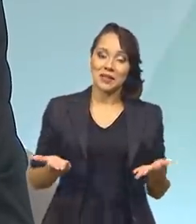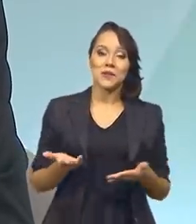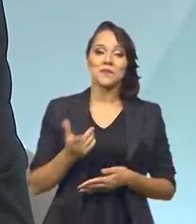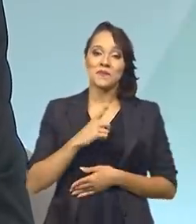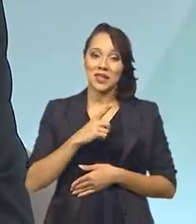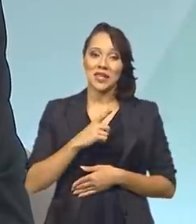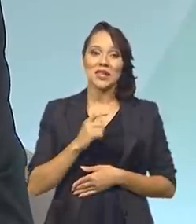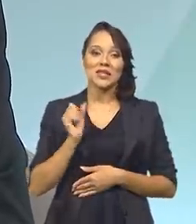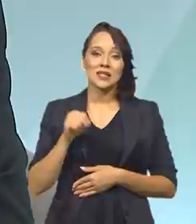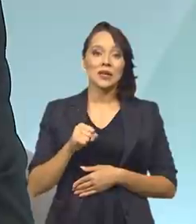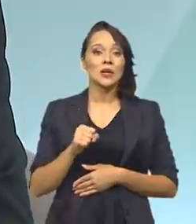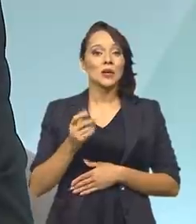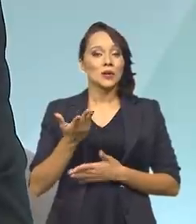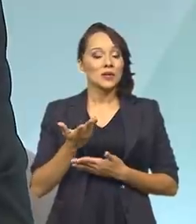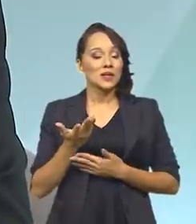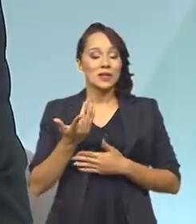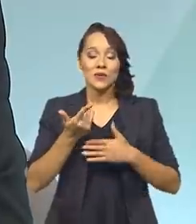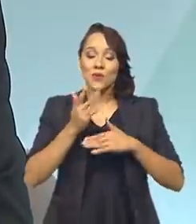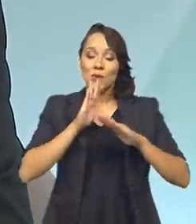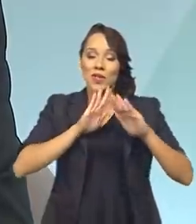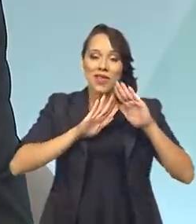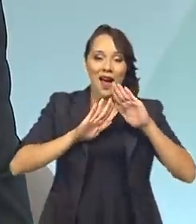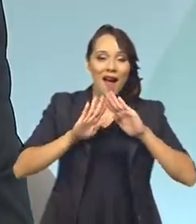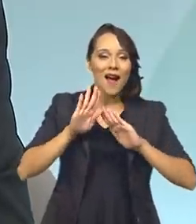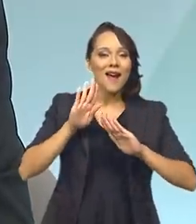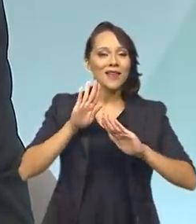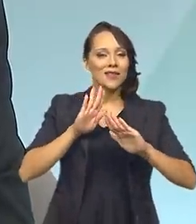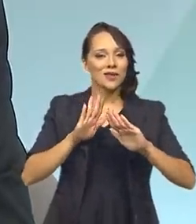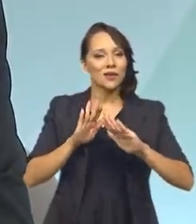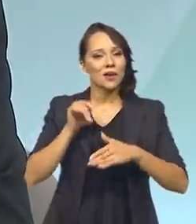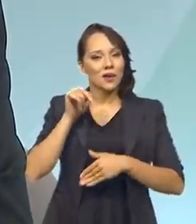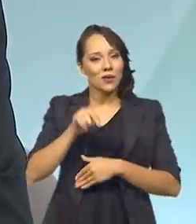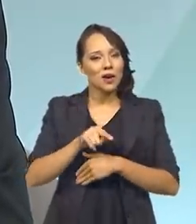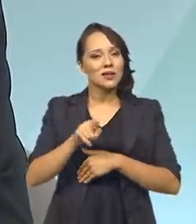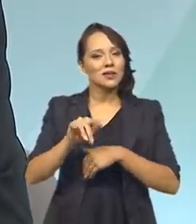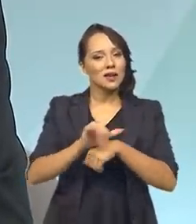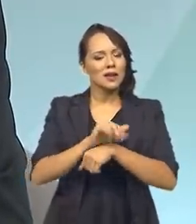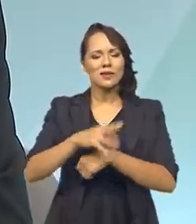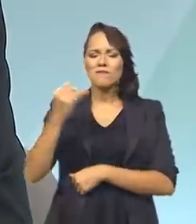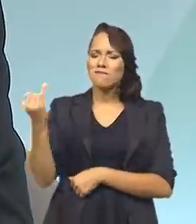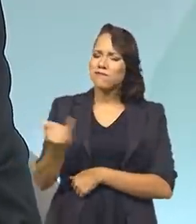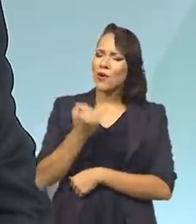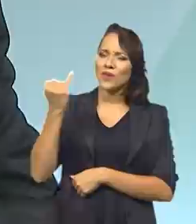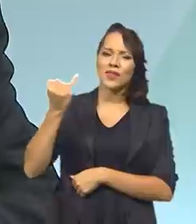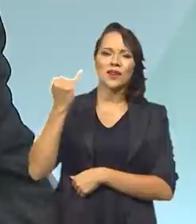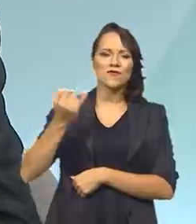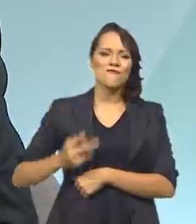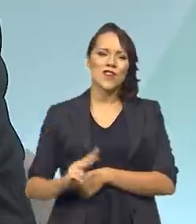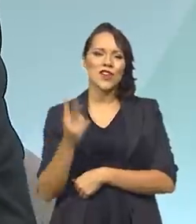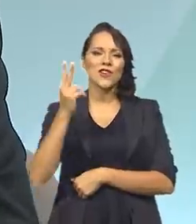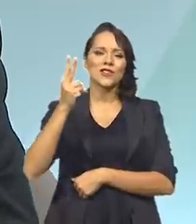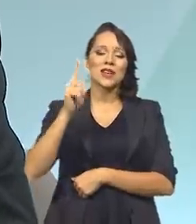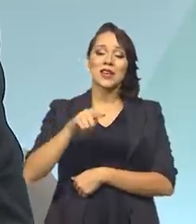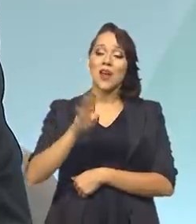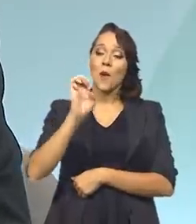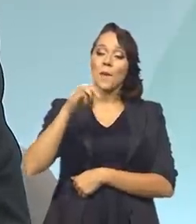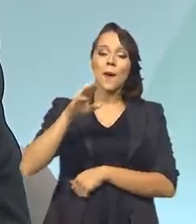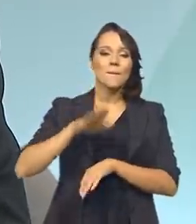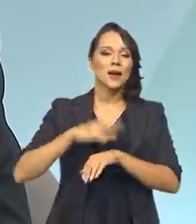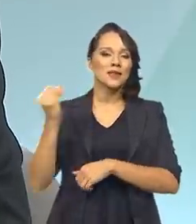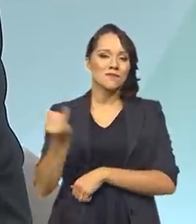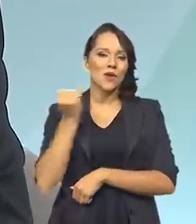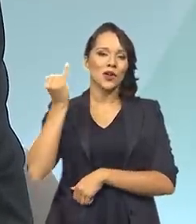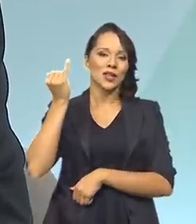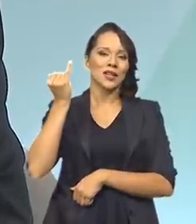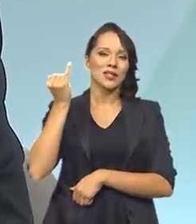um cuidado muito forte com esse instrumento valiosíssimo e que é o nosso bem mais importante e